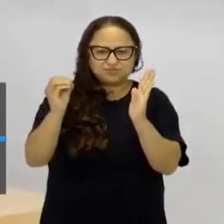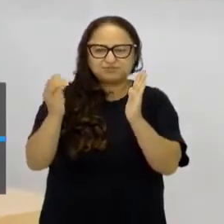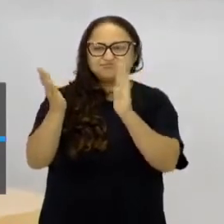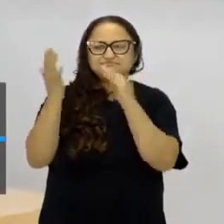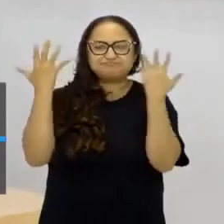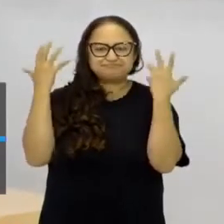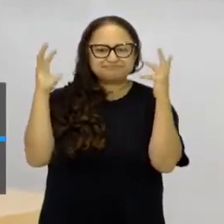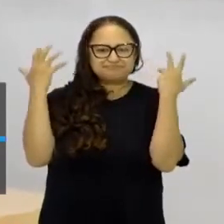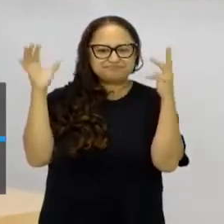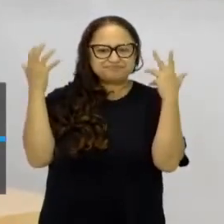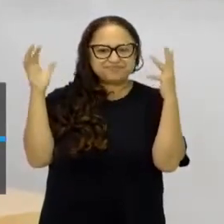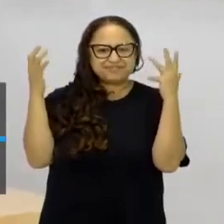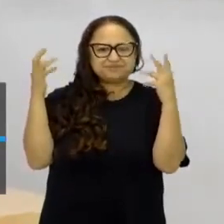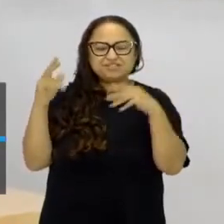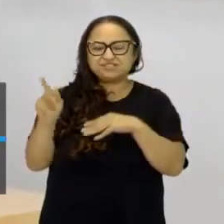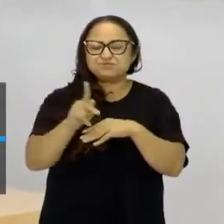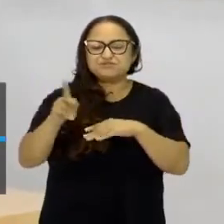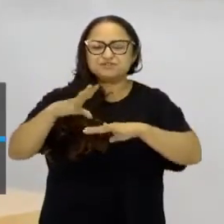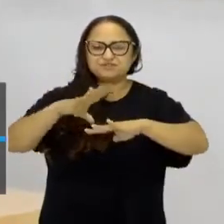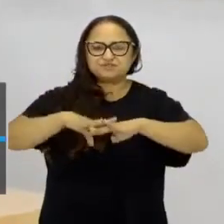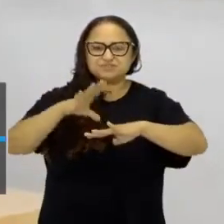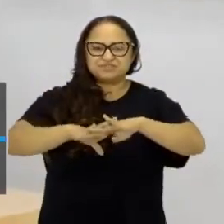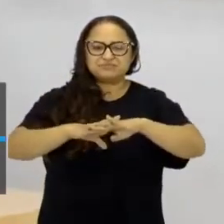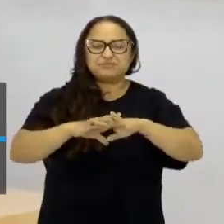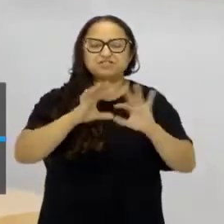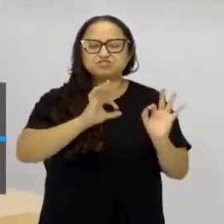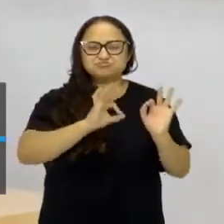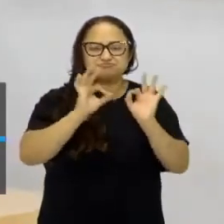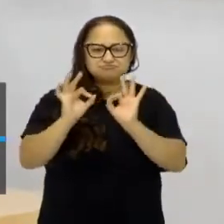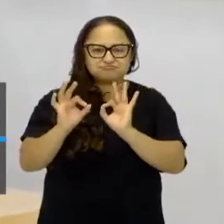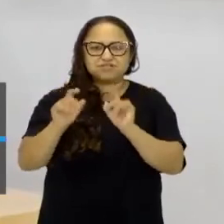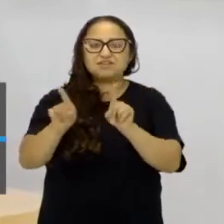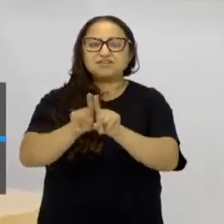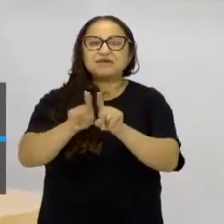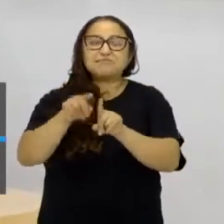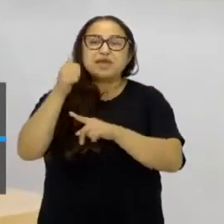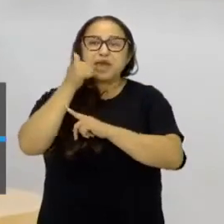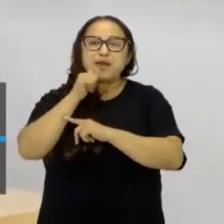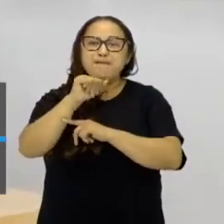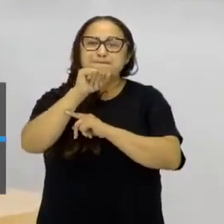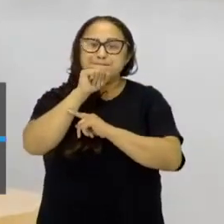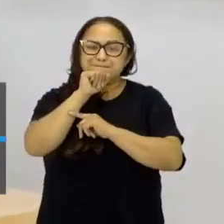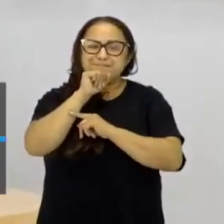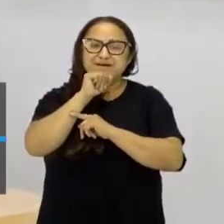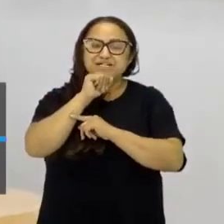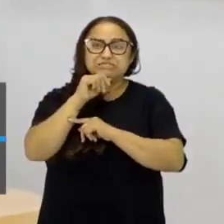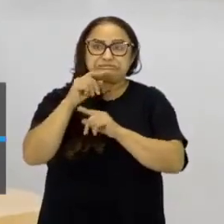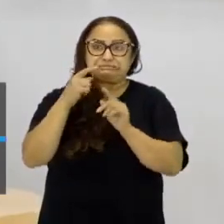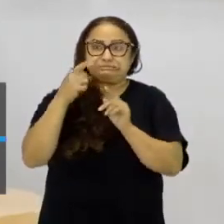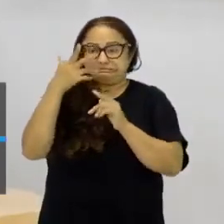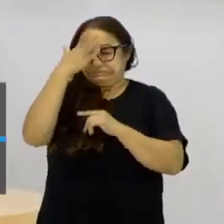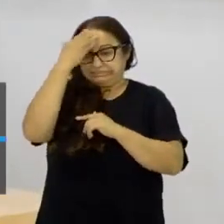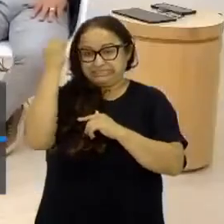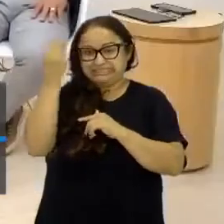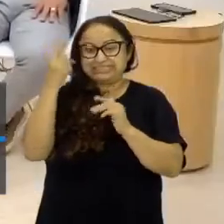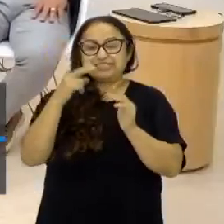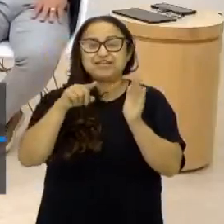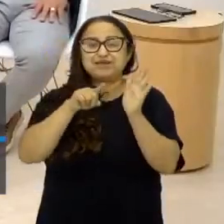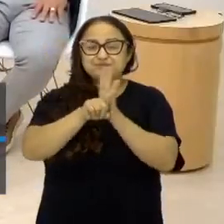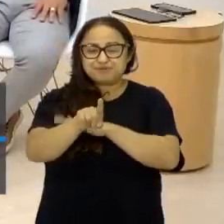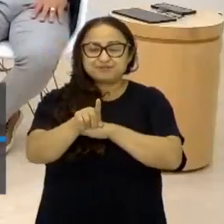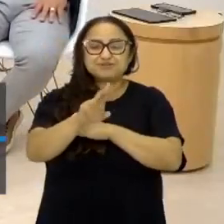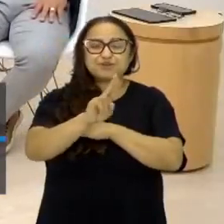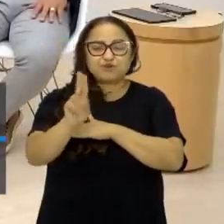Parabéns para a Priscila, para a professora de matemática que acompanhou, e para a mamãe da Priscila, que eu esqueci de perguntar o nome. Parabéns. Ô,